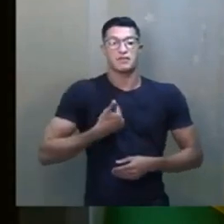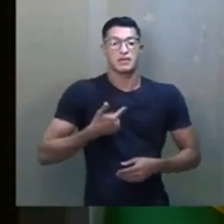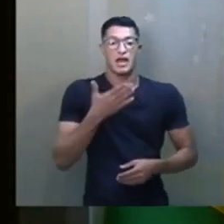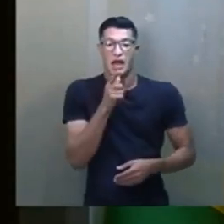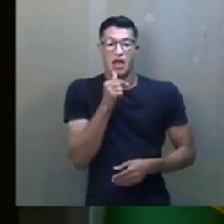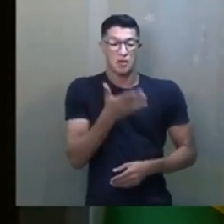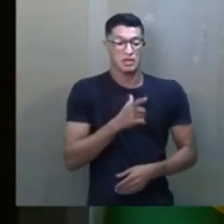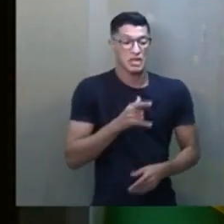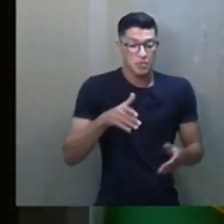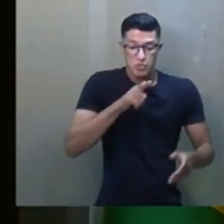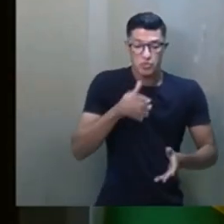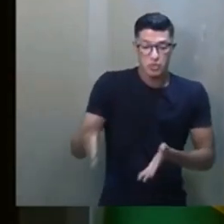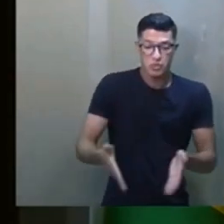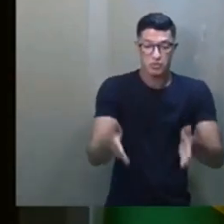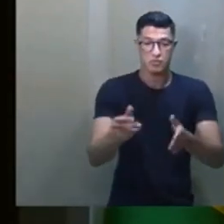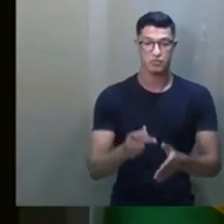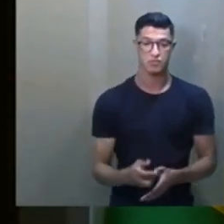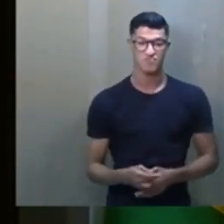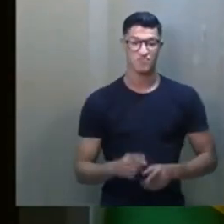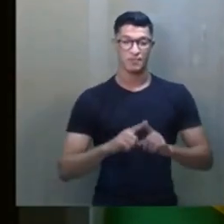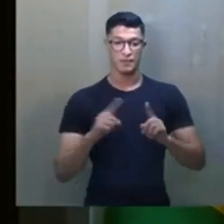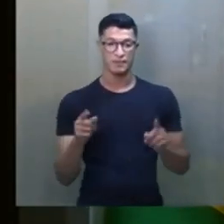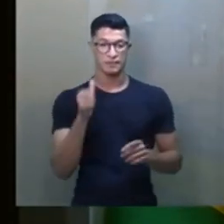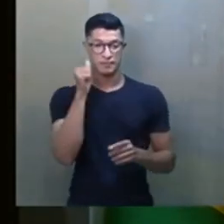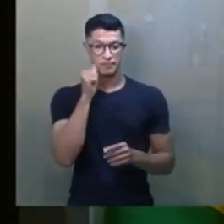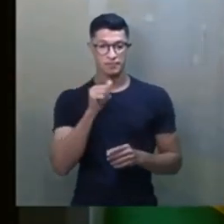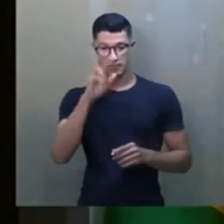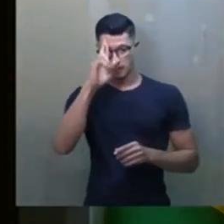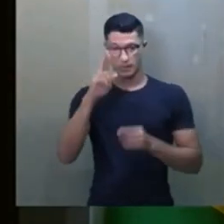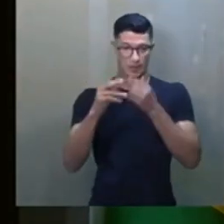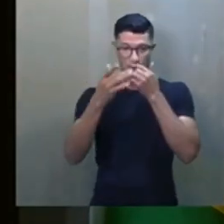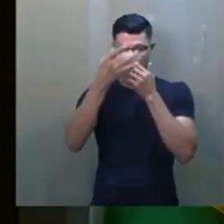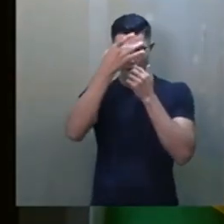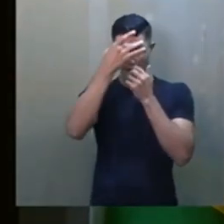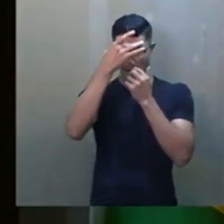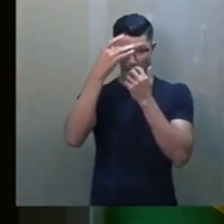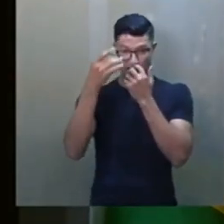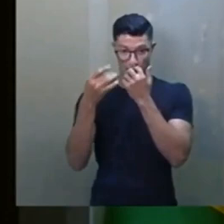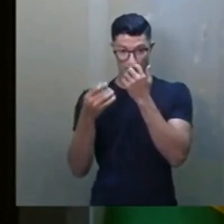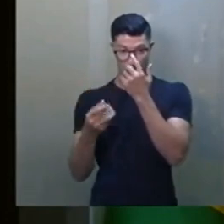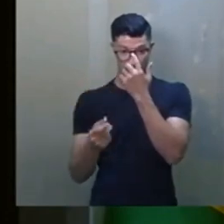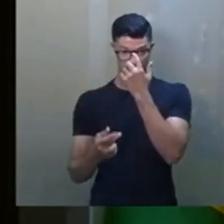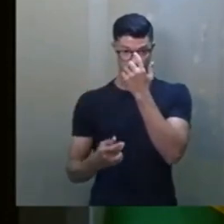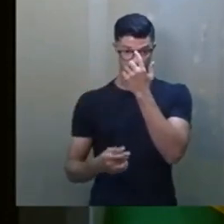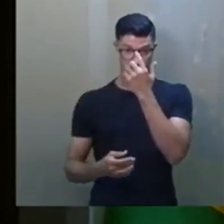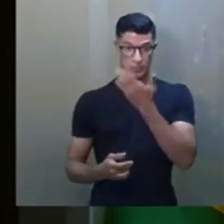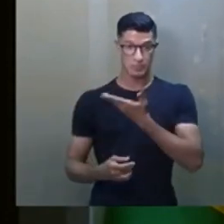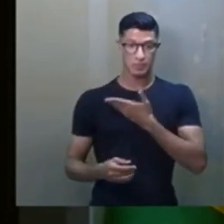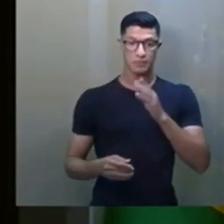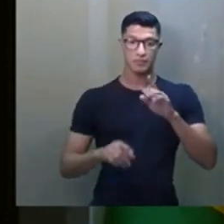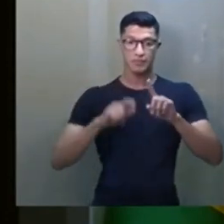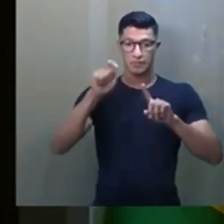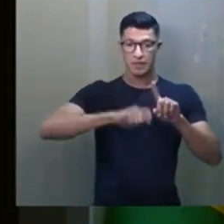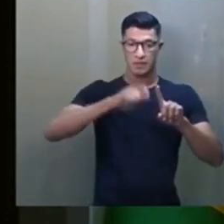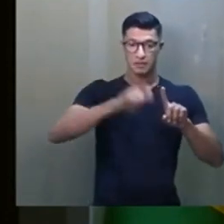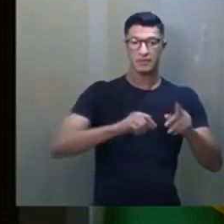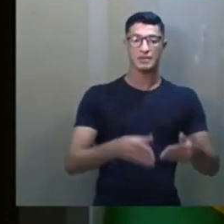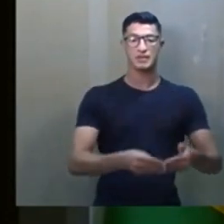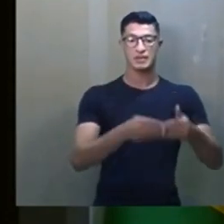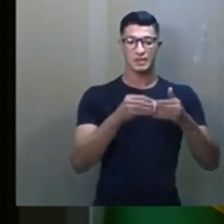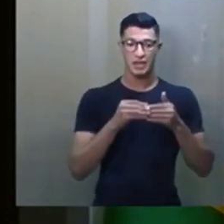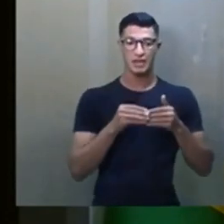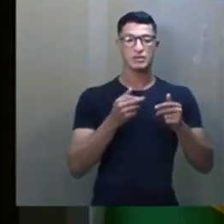nós temos aqui do rio. Mas aí, uma senhora mais consciente disse, não, meus amigos, eles todos os meses vêm aqui trazer